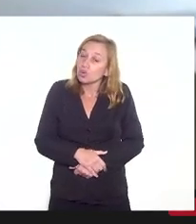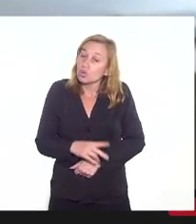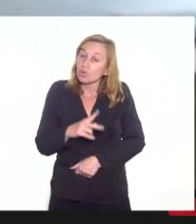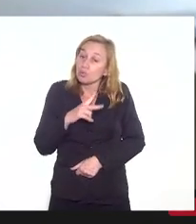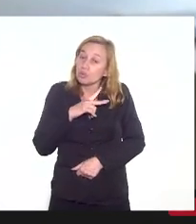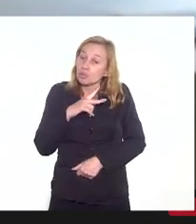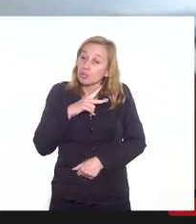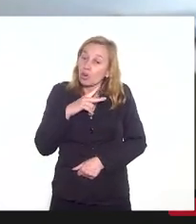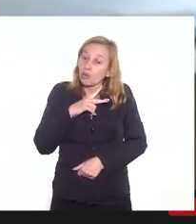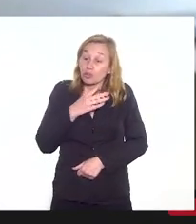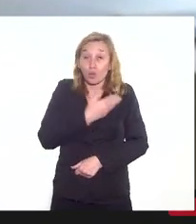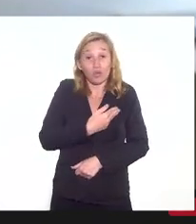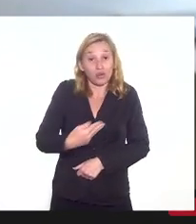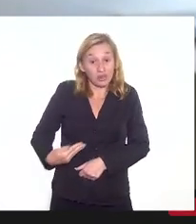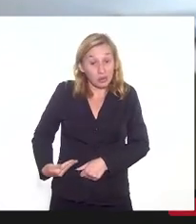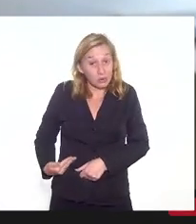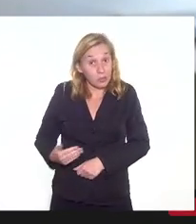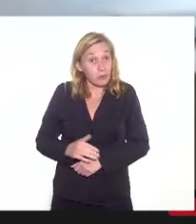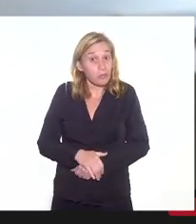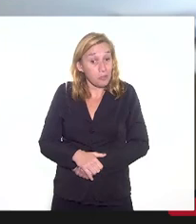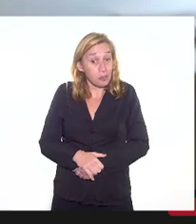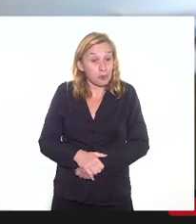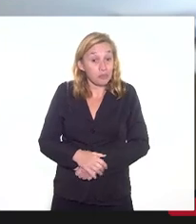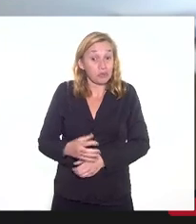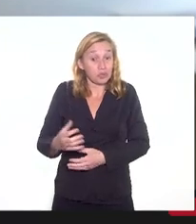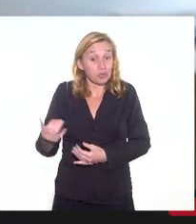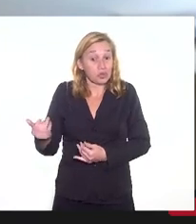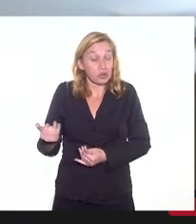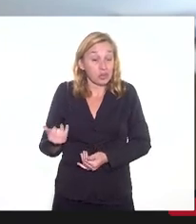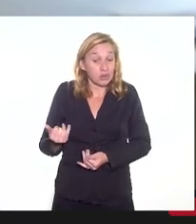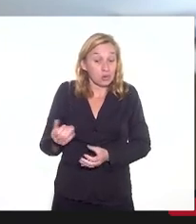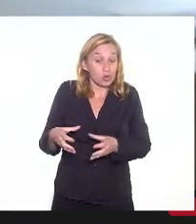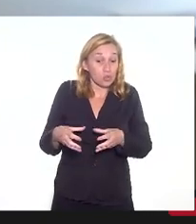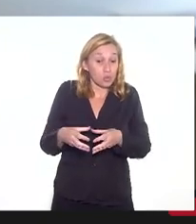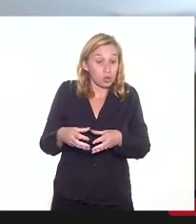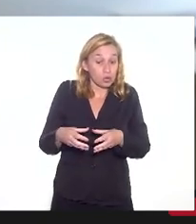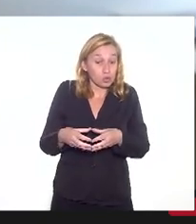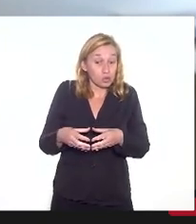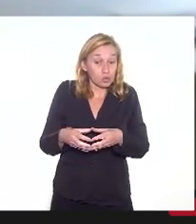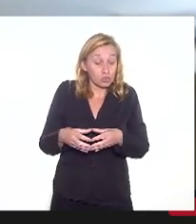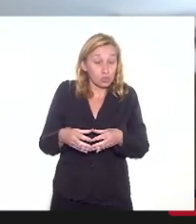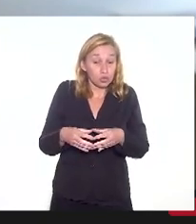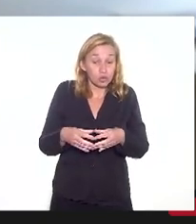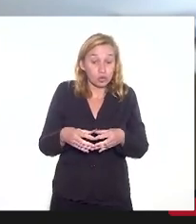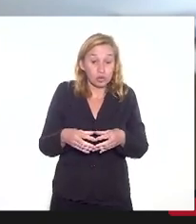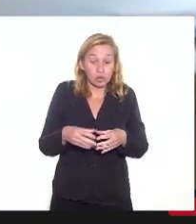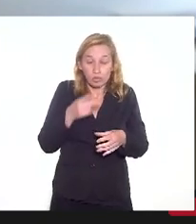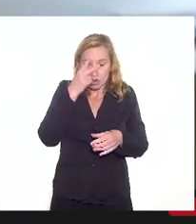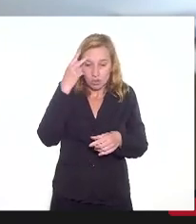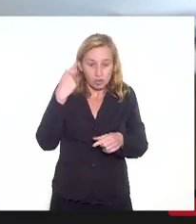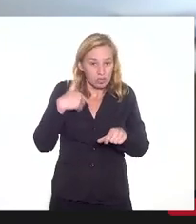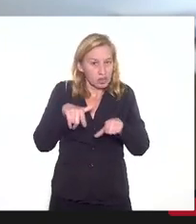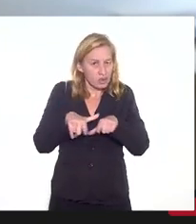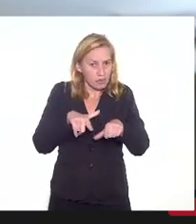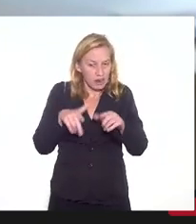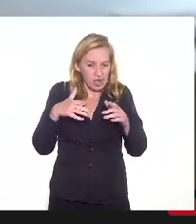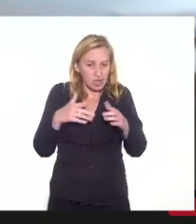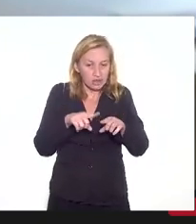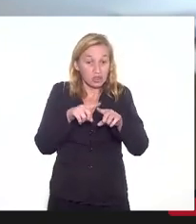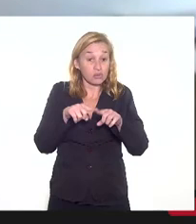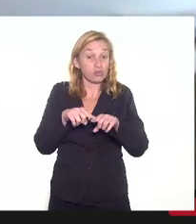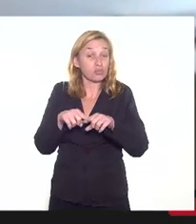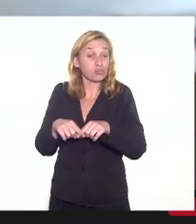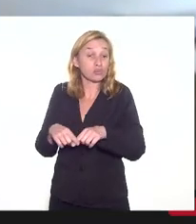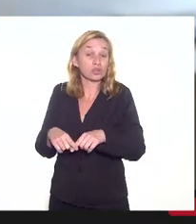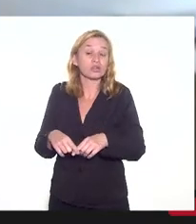governador, ao receber um conjunto de funcionários, por exemplo, das mais diversas